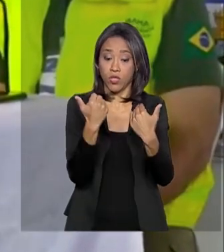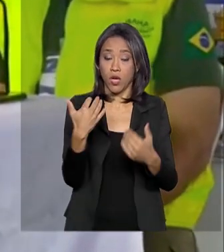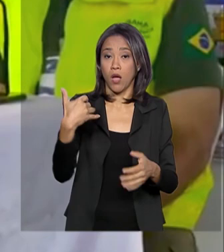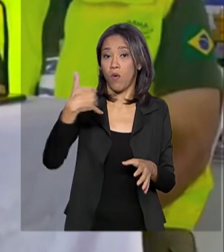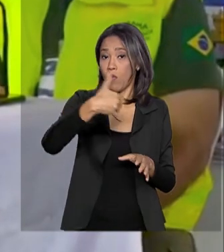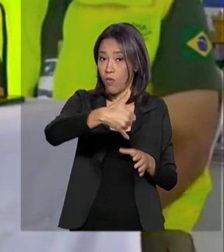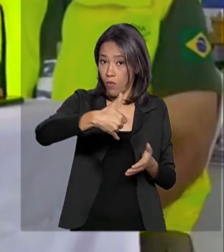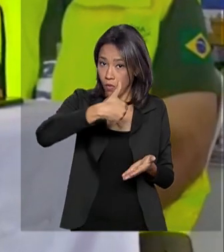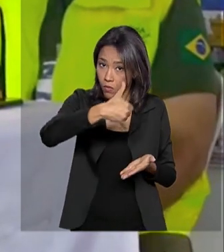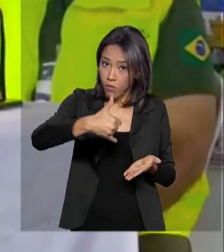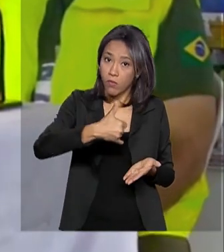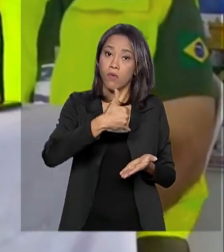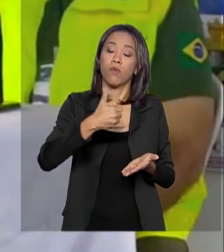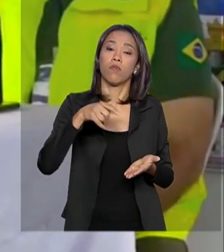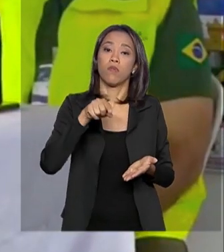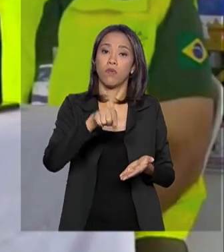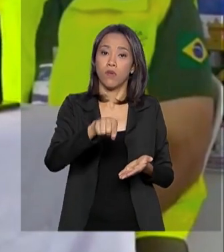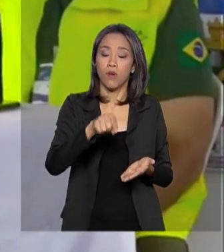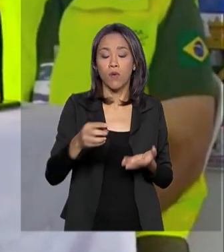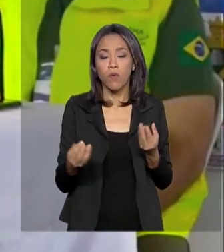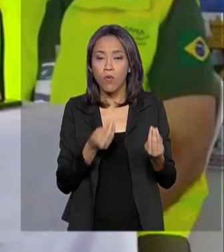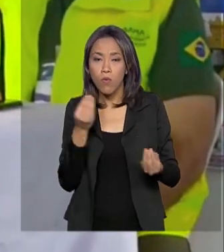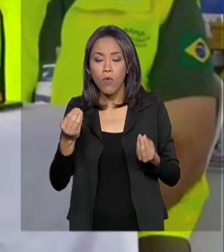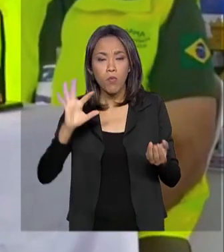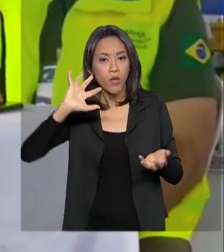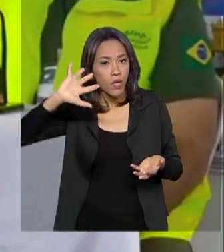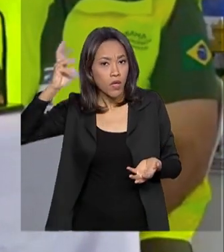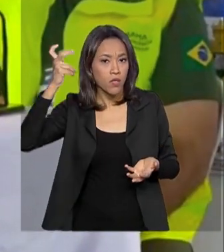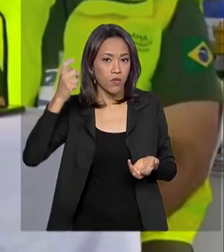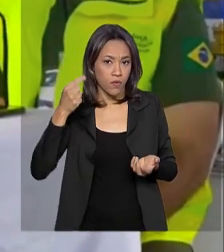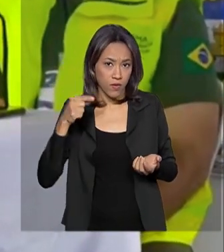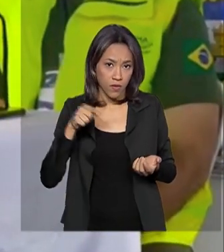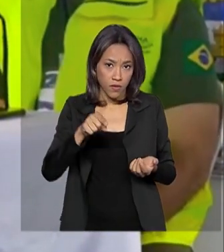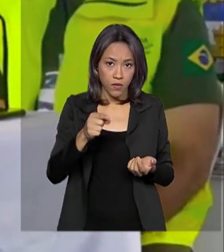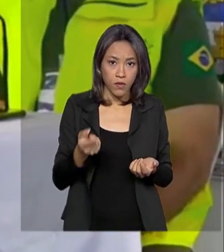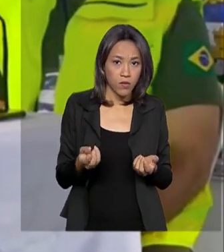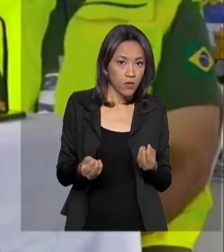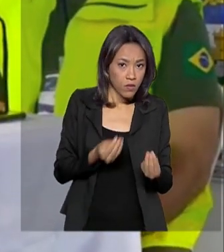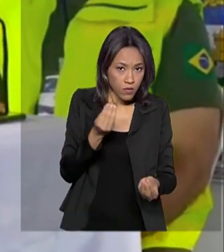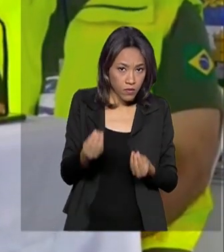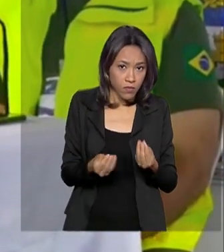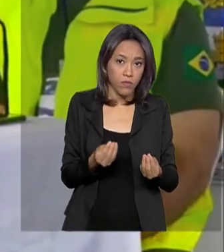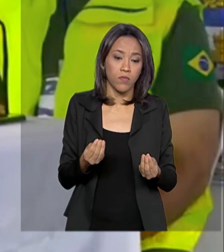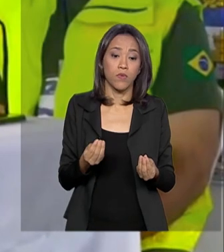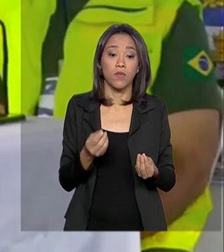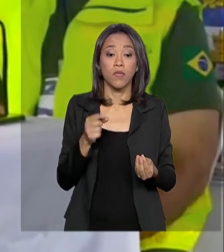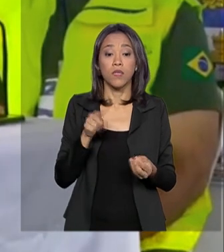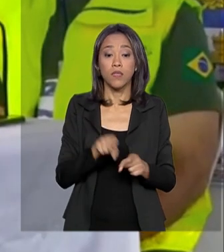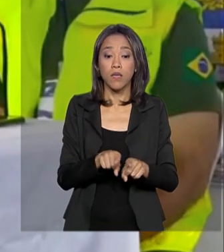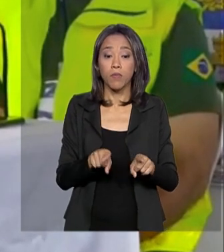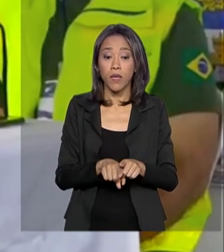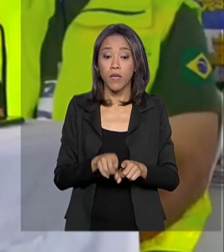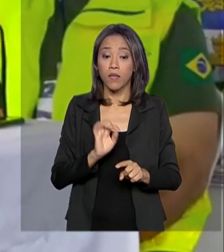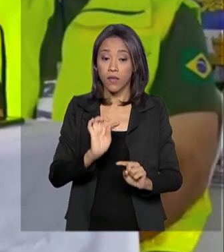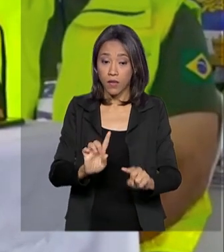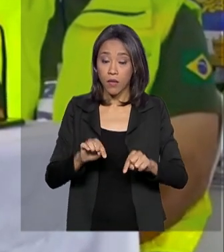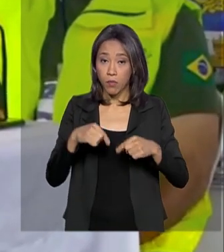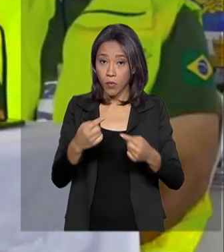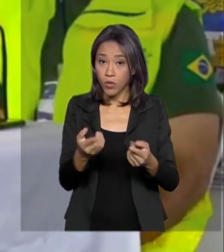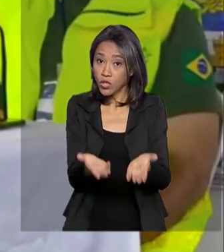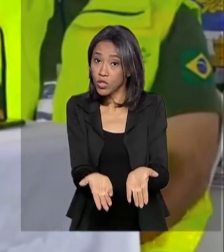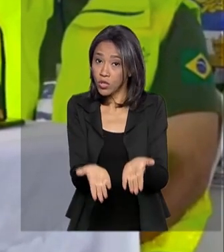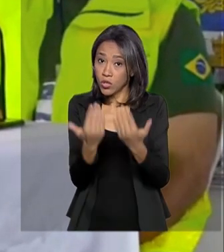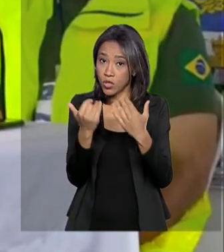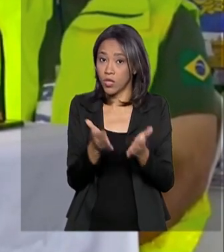destinado, escolhido, qual é a melhor solução para o minério que está nos porões do navio e, eventualmente, a retirada do navio